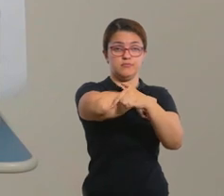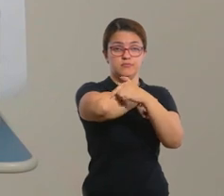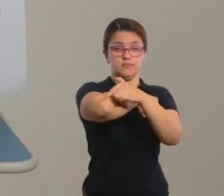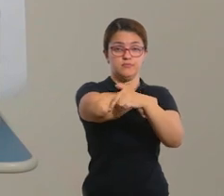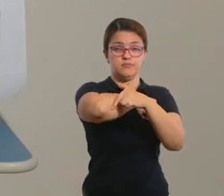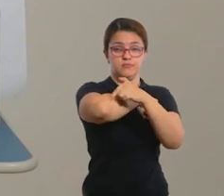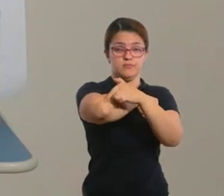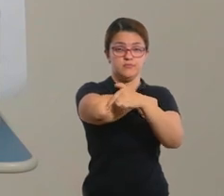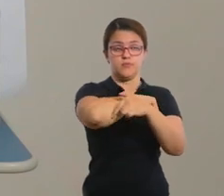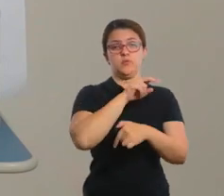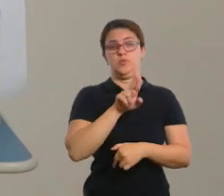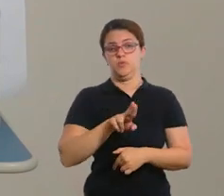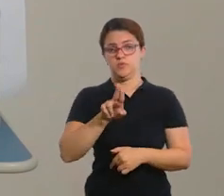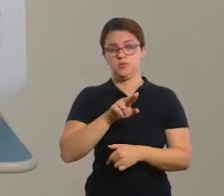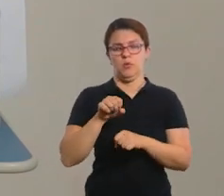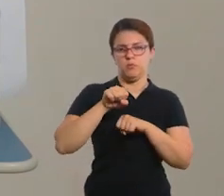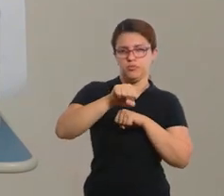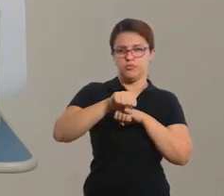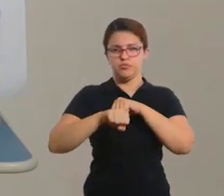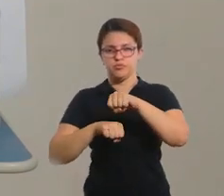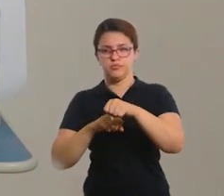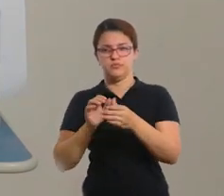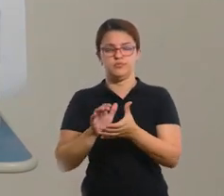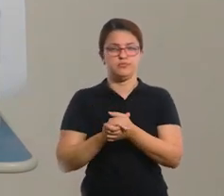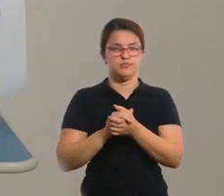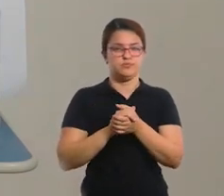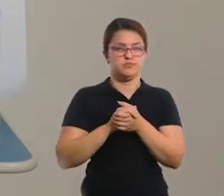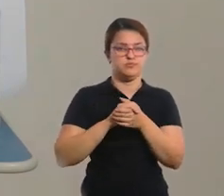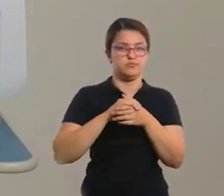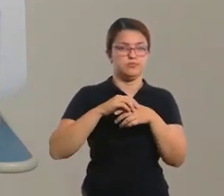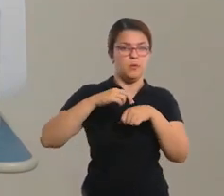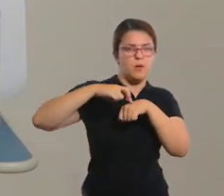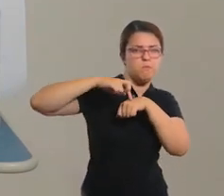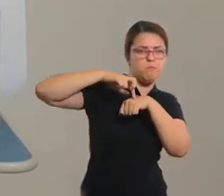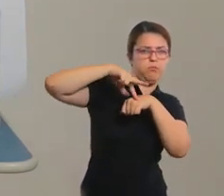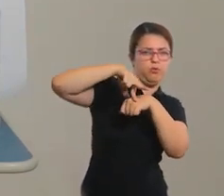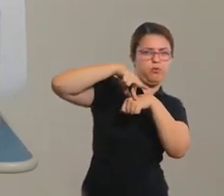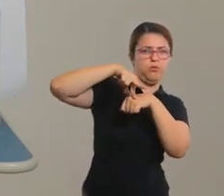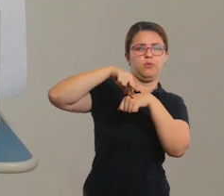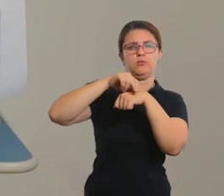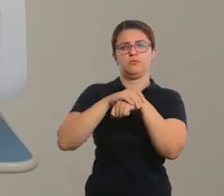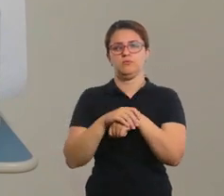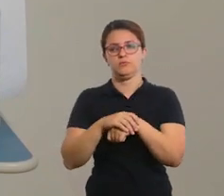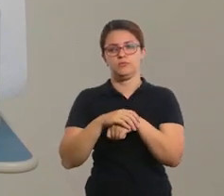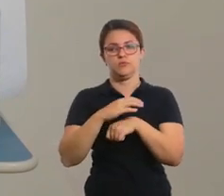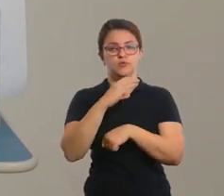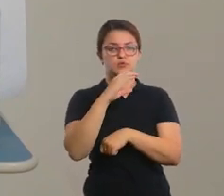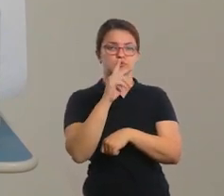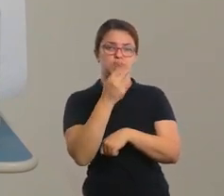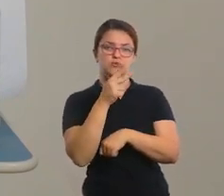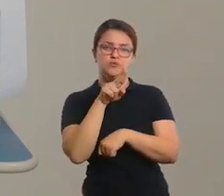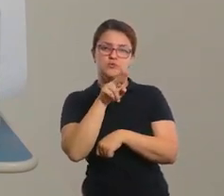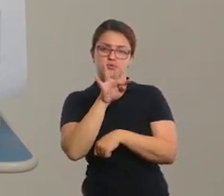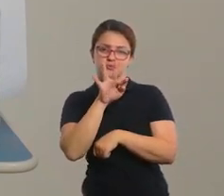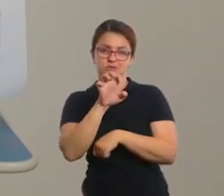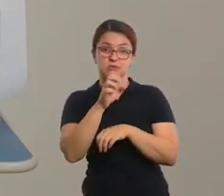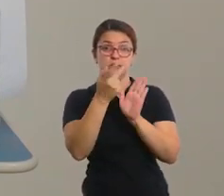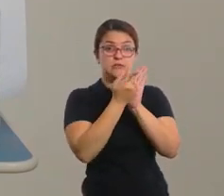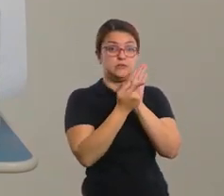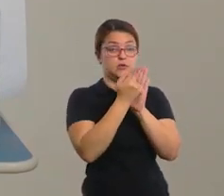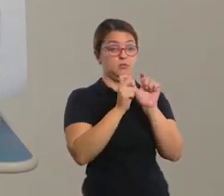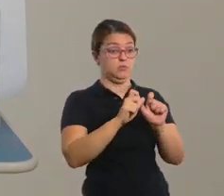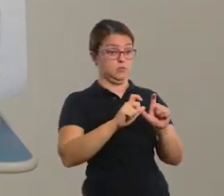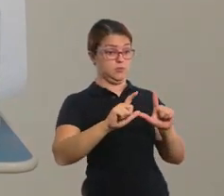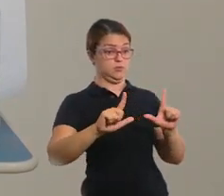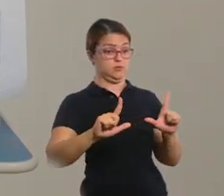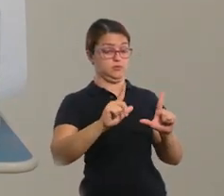tá? Também se utiliza muito em luta. Chute e assim por diante, tá? Faça esses desenhos